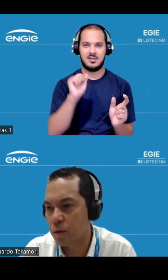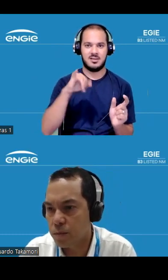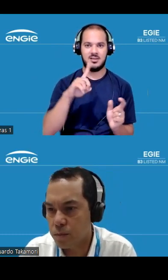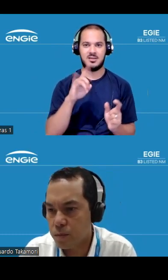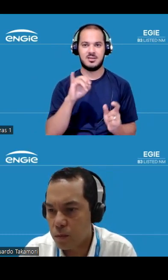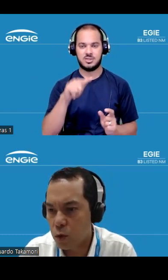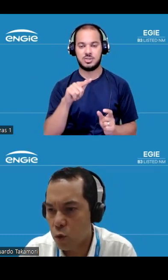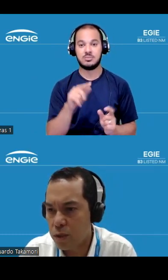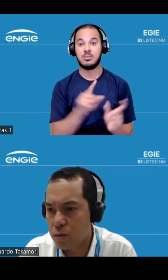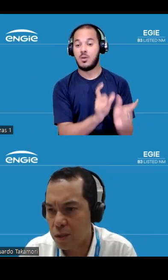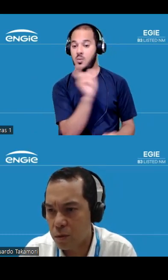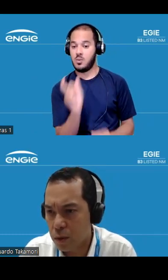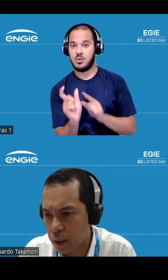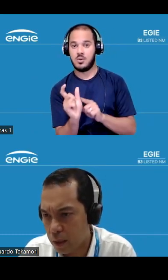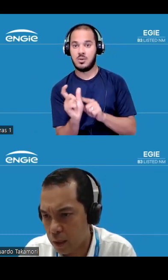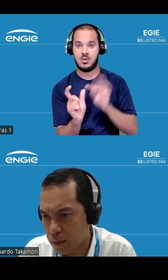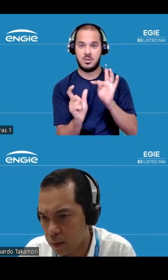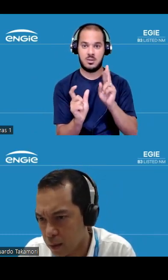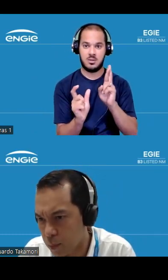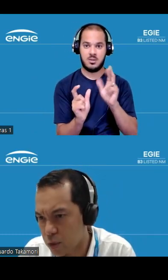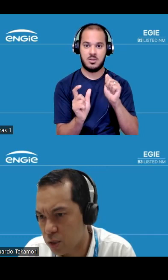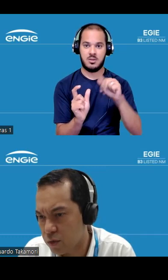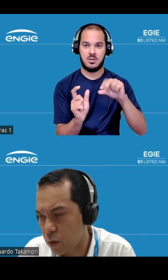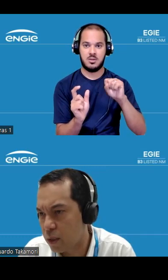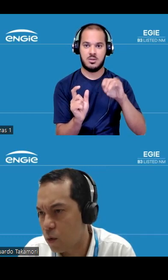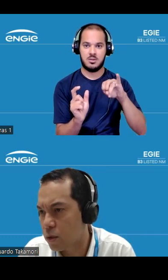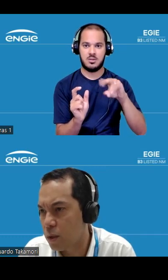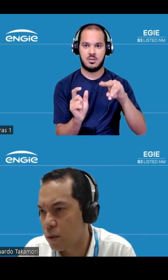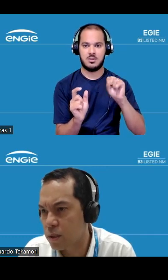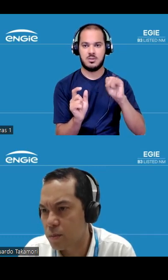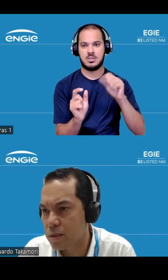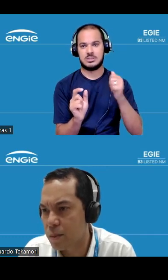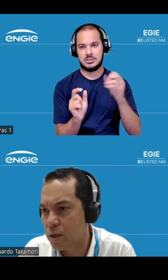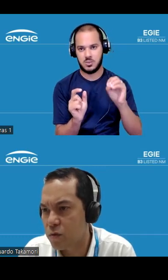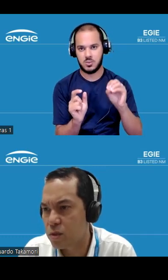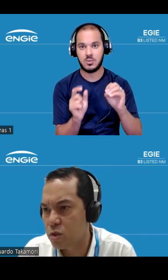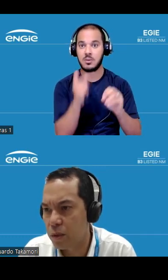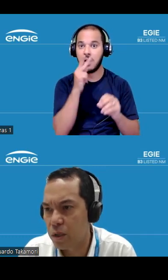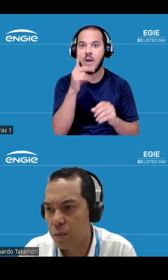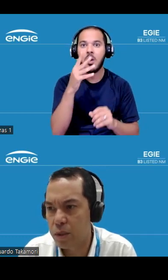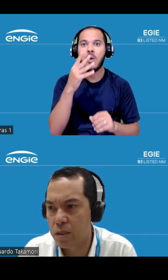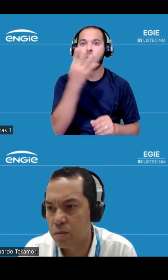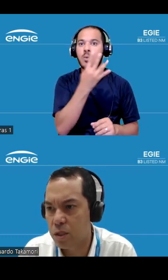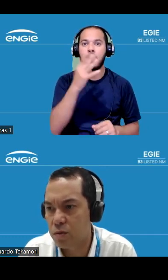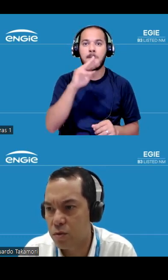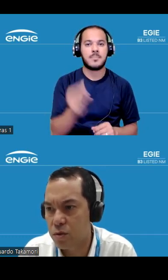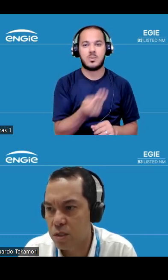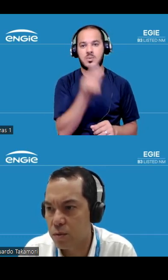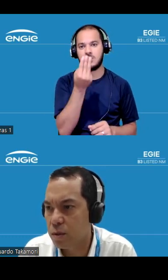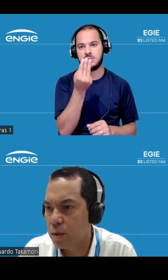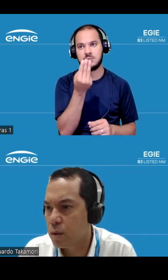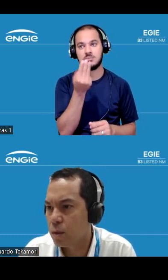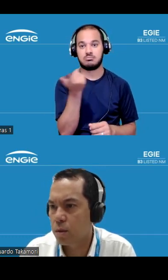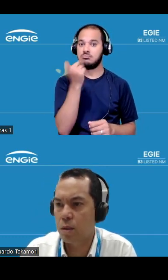transmissão com resultado positivo em 44 milhões aqui basicamente em função de aumento da remuneração de ativo de